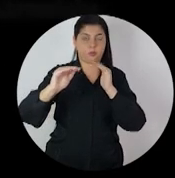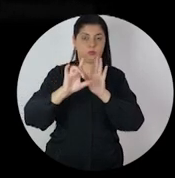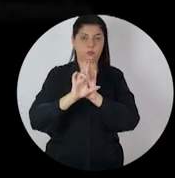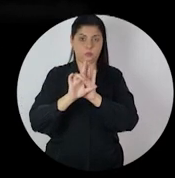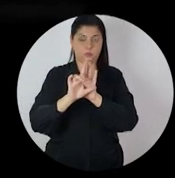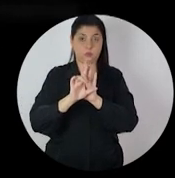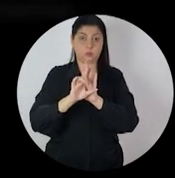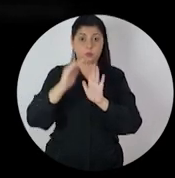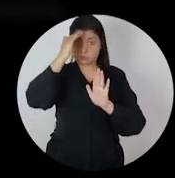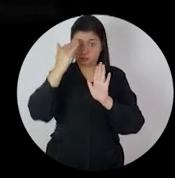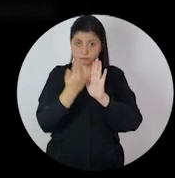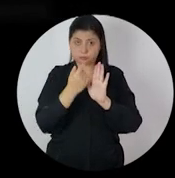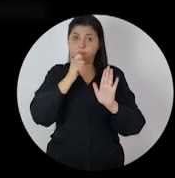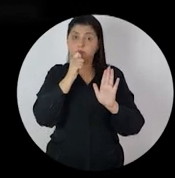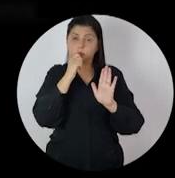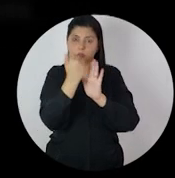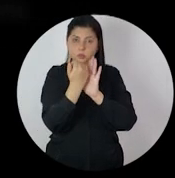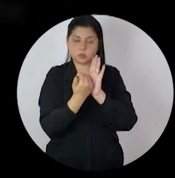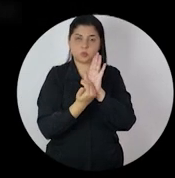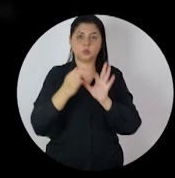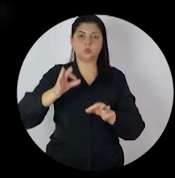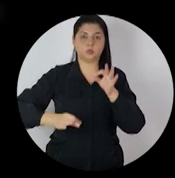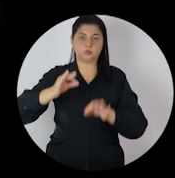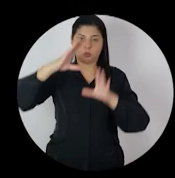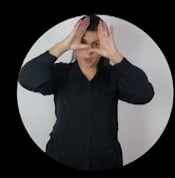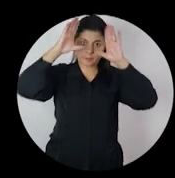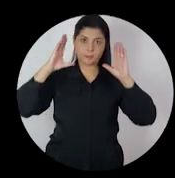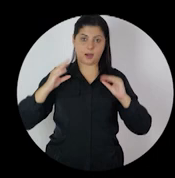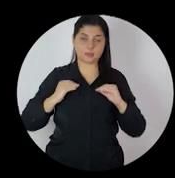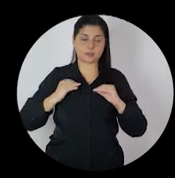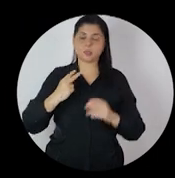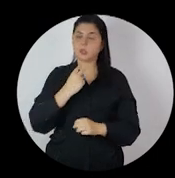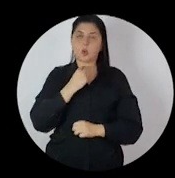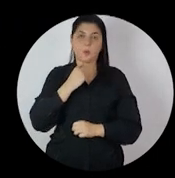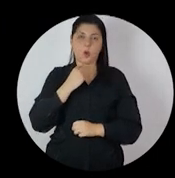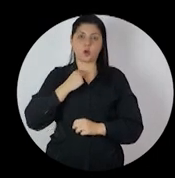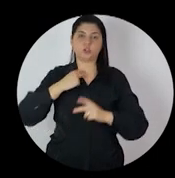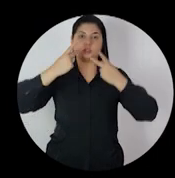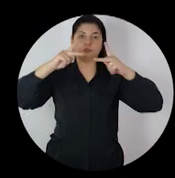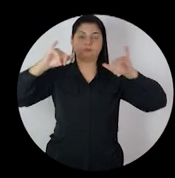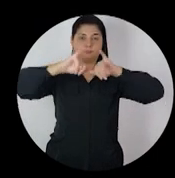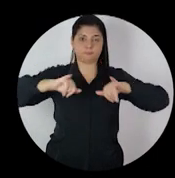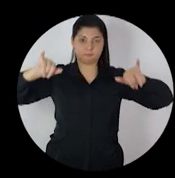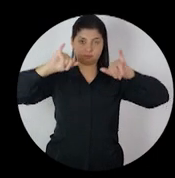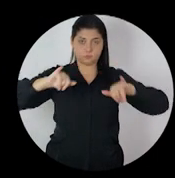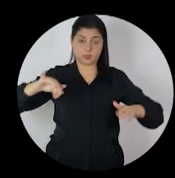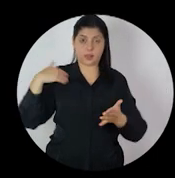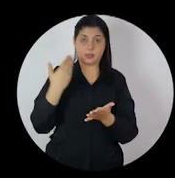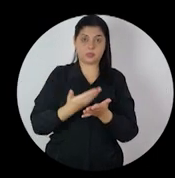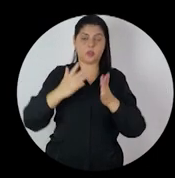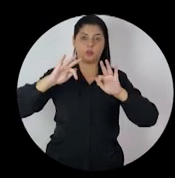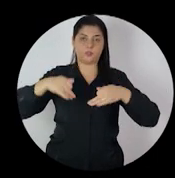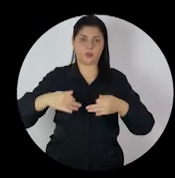estar em desacordo com a lei. E por desobediência às determinações judiciais, Márcia não pode mais veicular novos